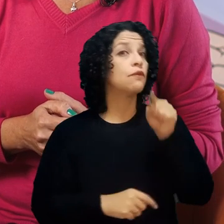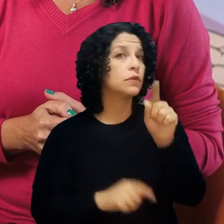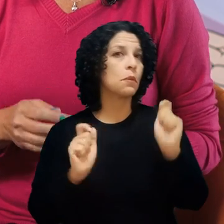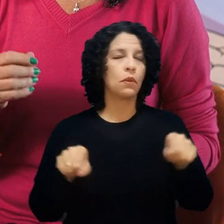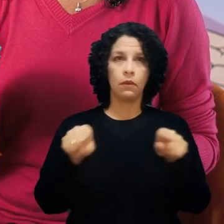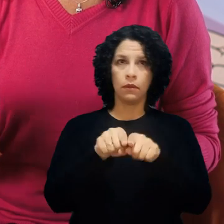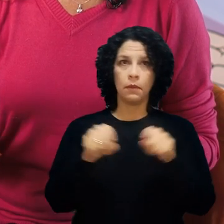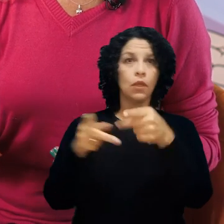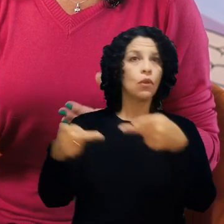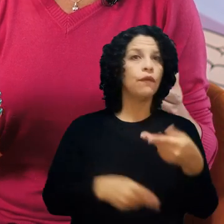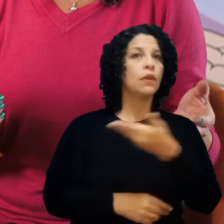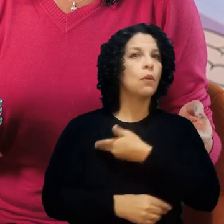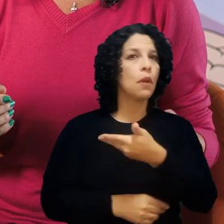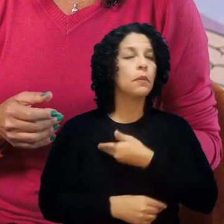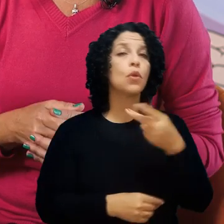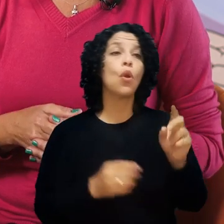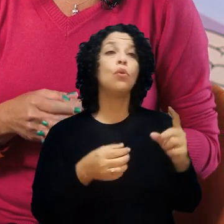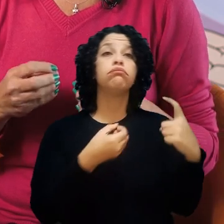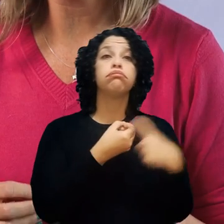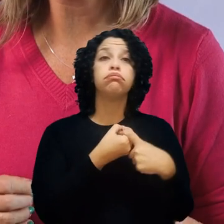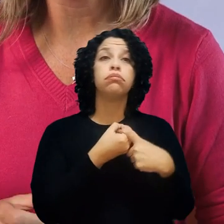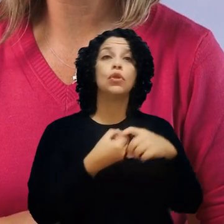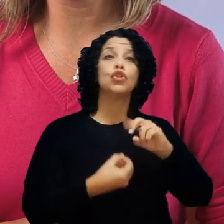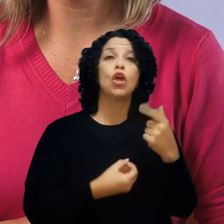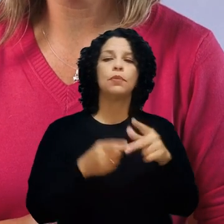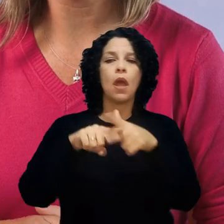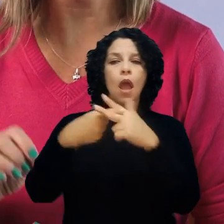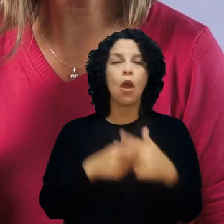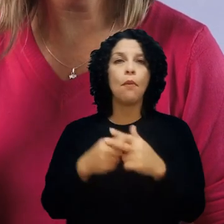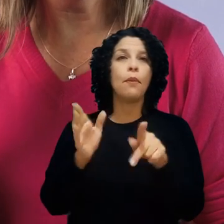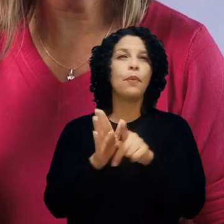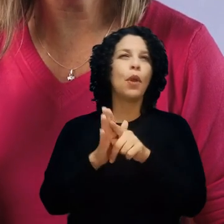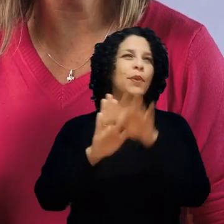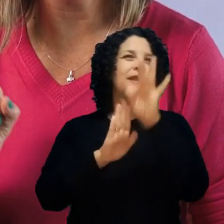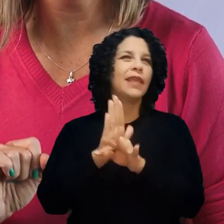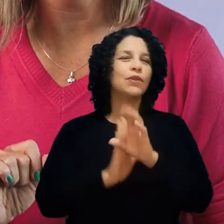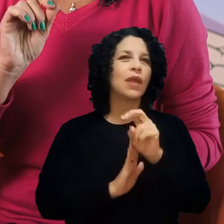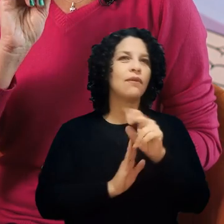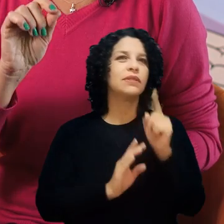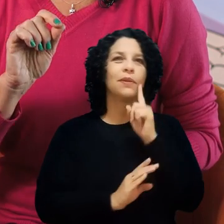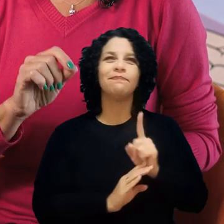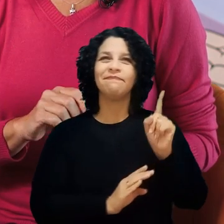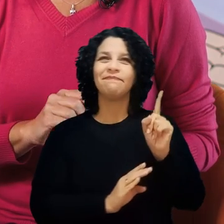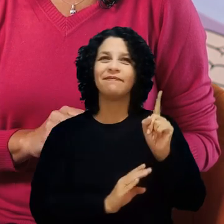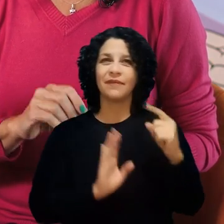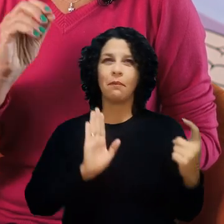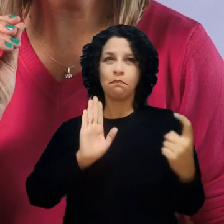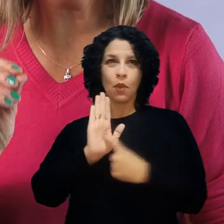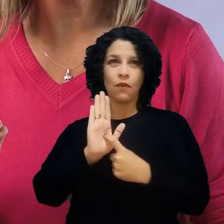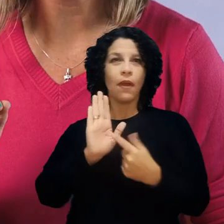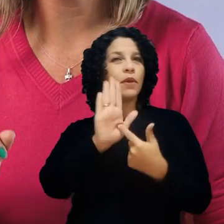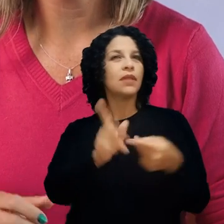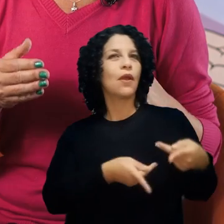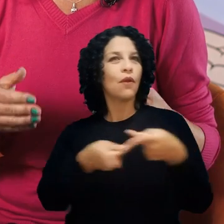pode também convidar um amigo ou um sócio para editar o seu Canvas. É só clicar nesse símbolo que essa pessoa receberá